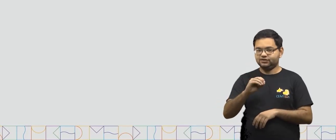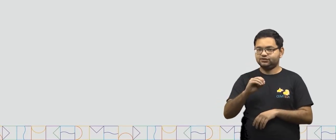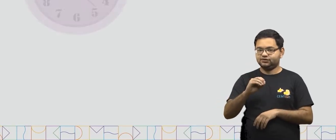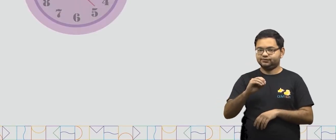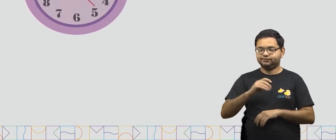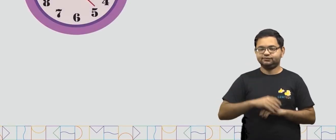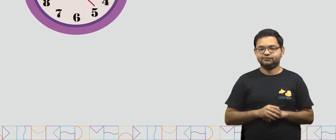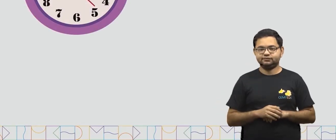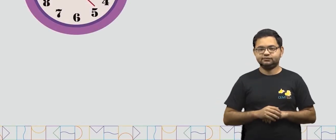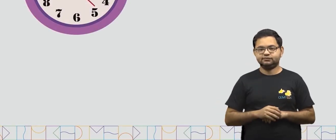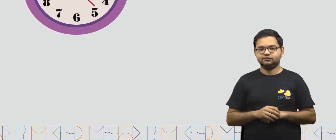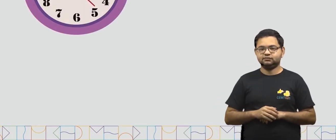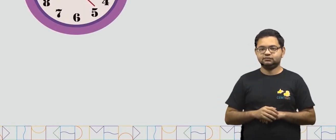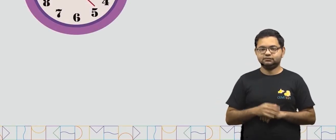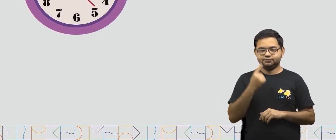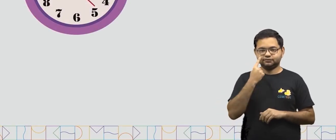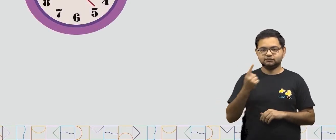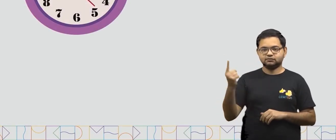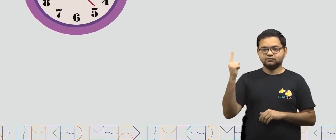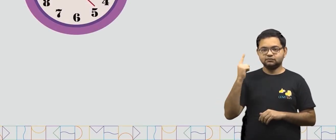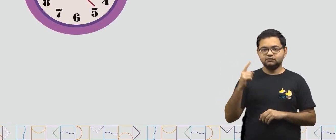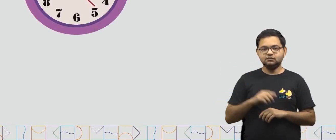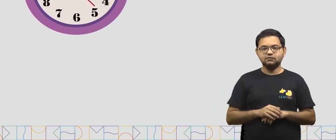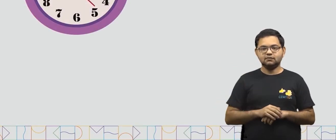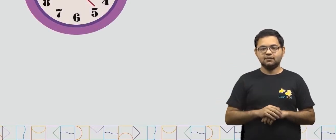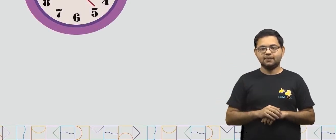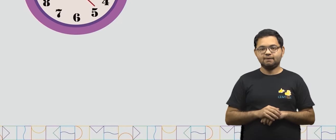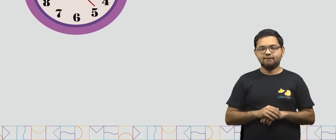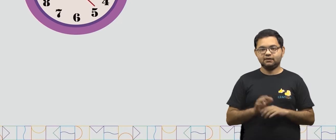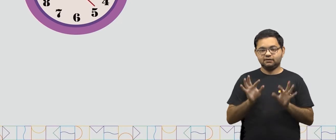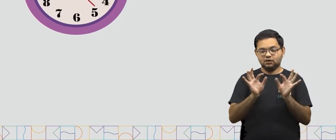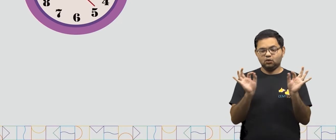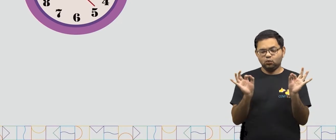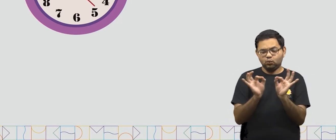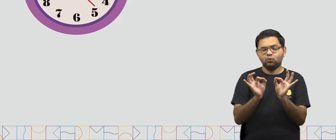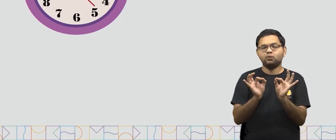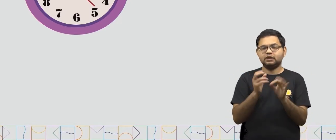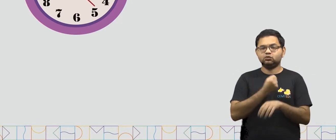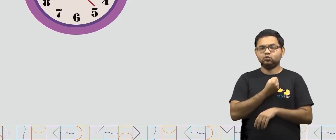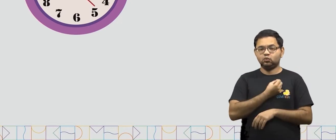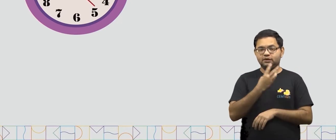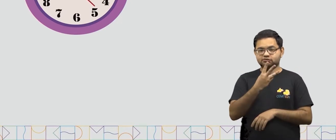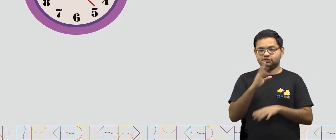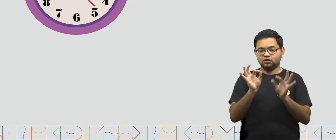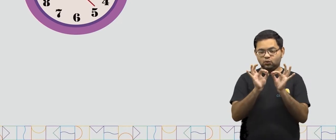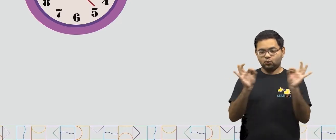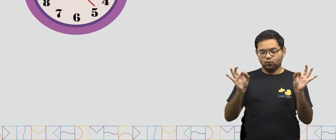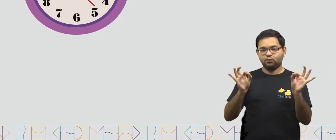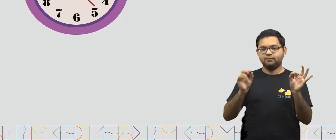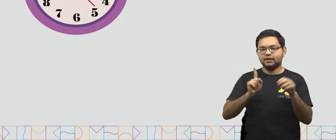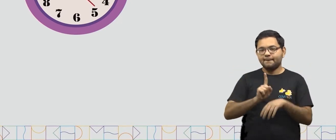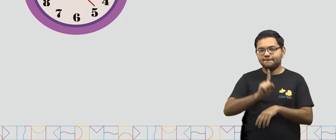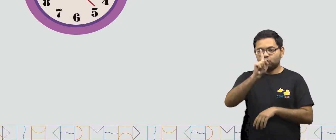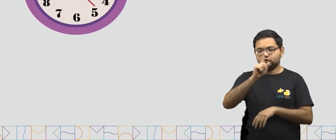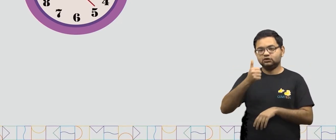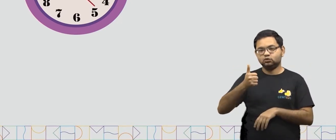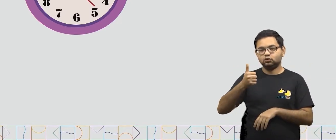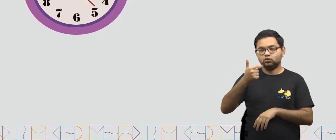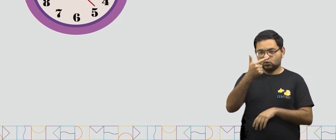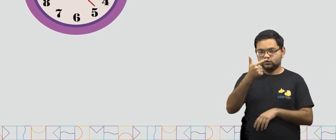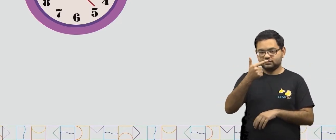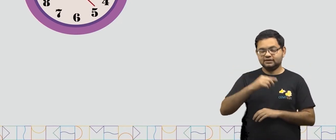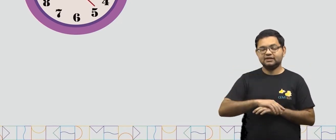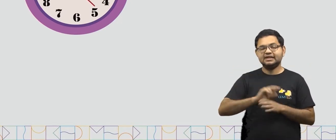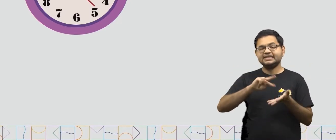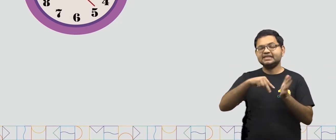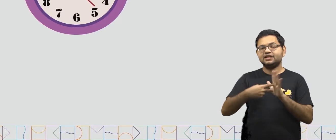outro relógio, o ponteiro pequeno está no número 3. E o ponteiro grande continua no 12. Então,